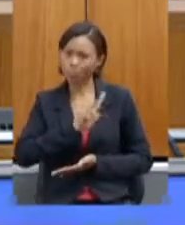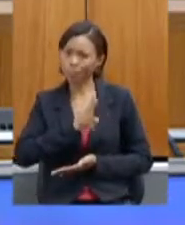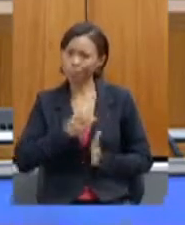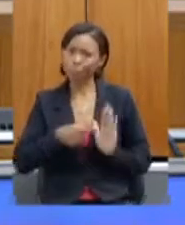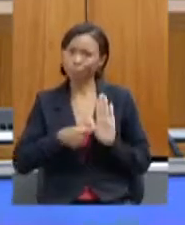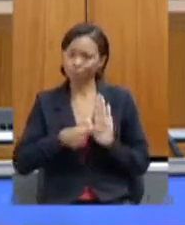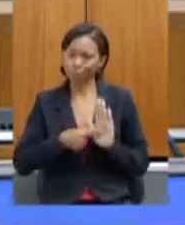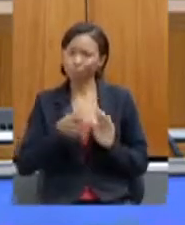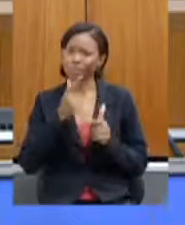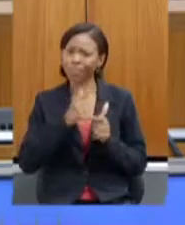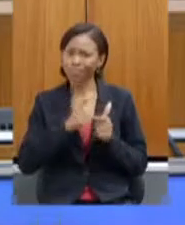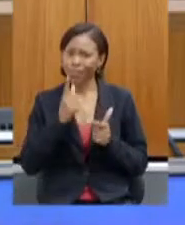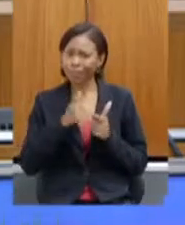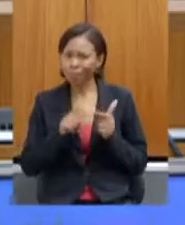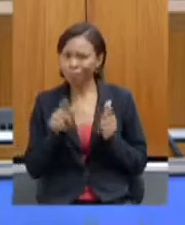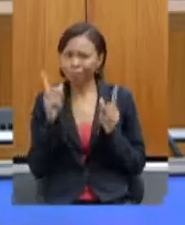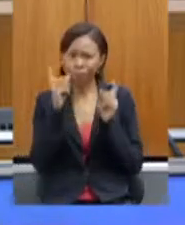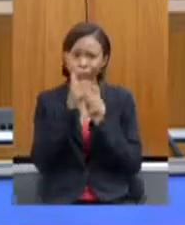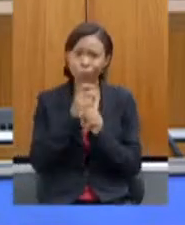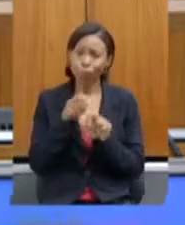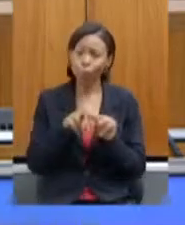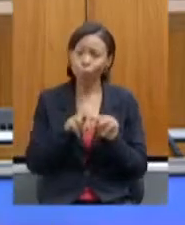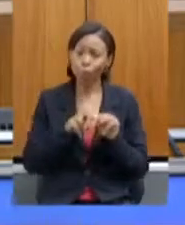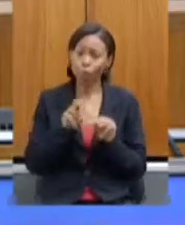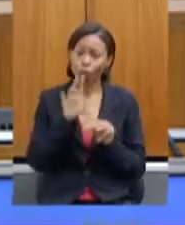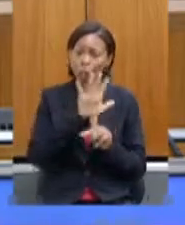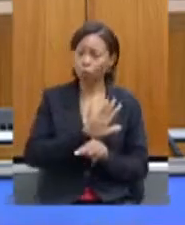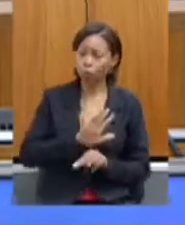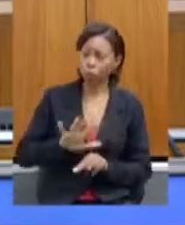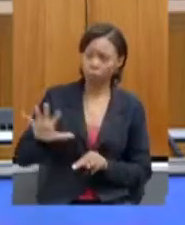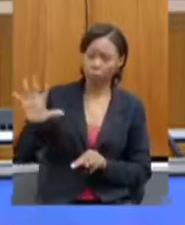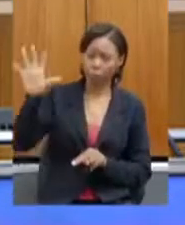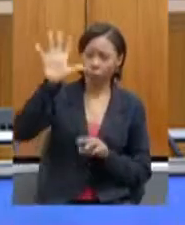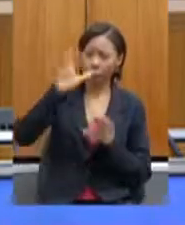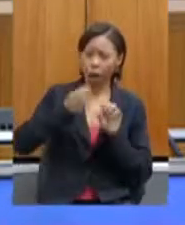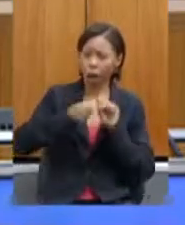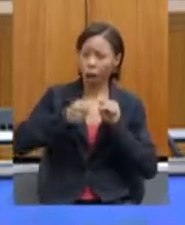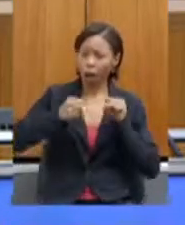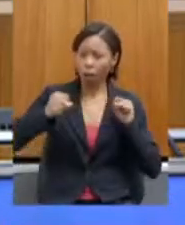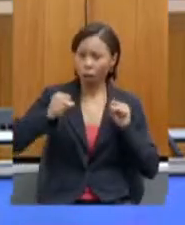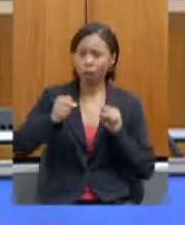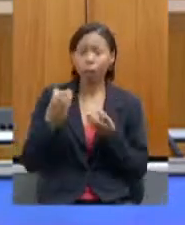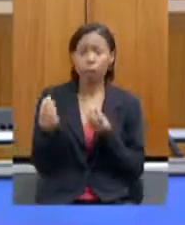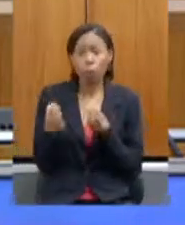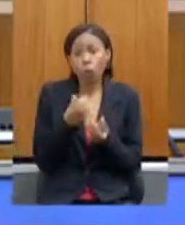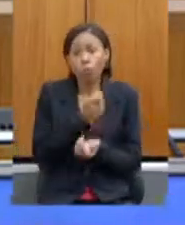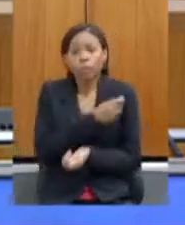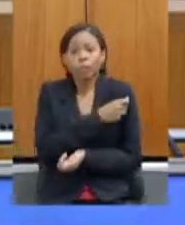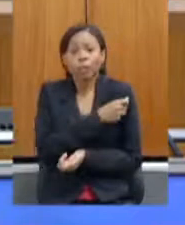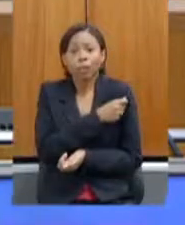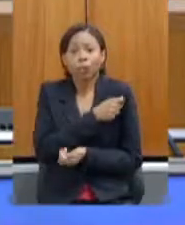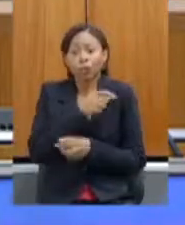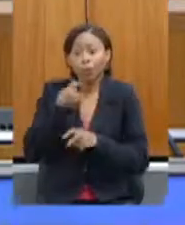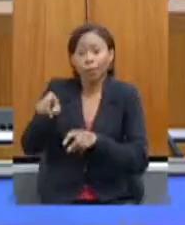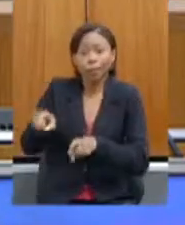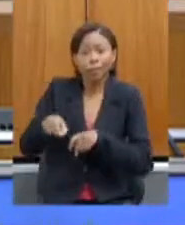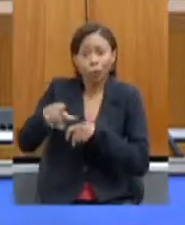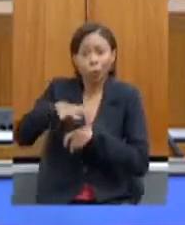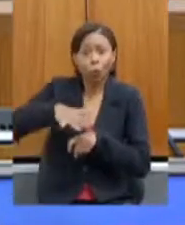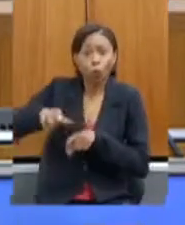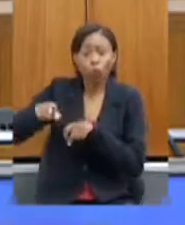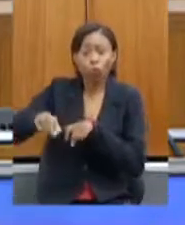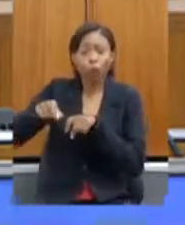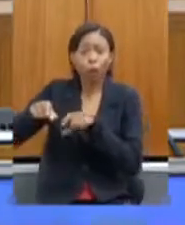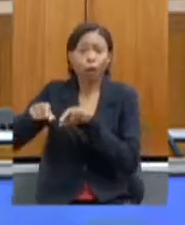grande extensão territorial do Estado. Há muitos alunos que se deslocam todo dia da zona rural, então como nós íamos